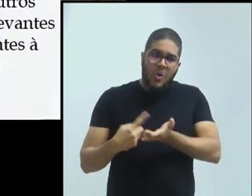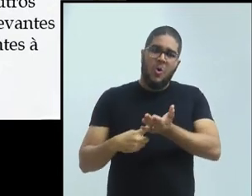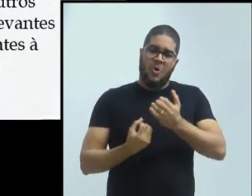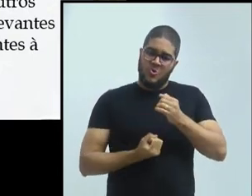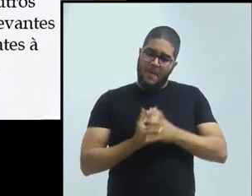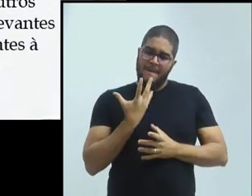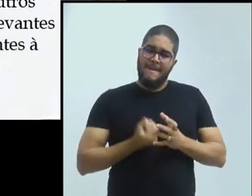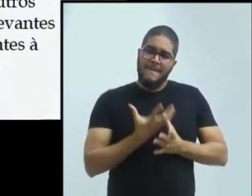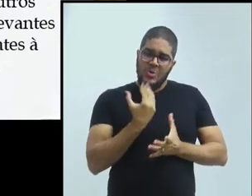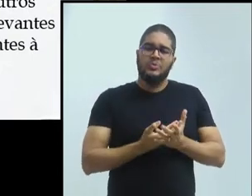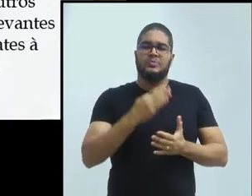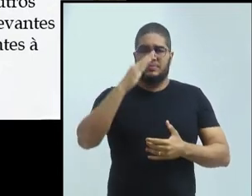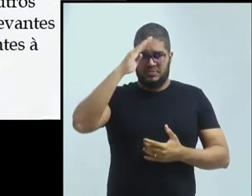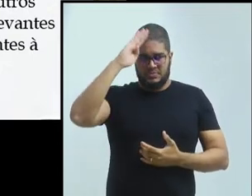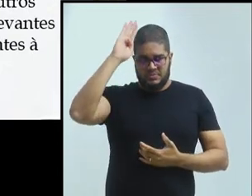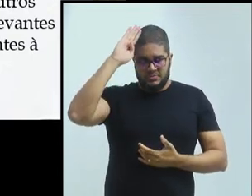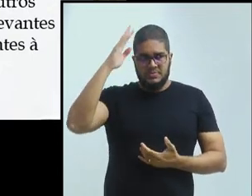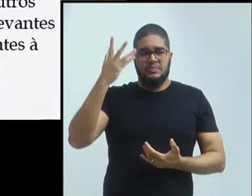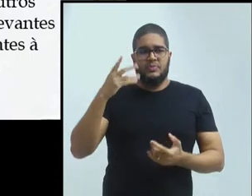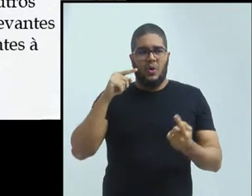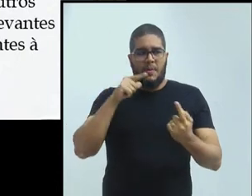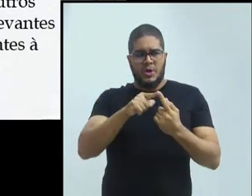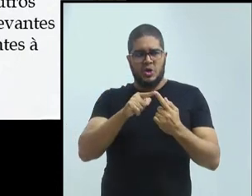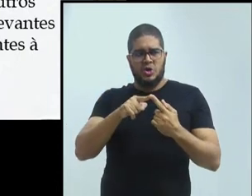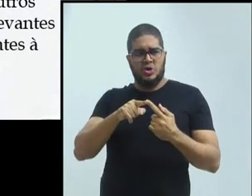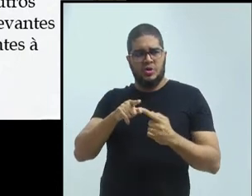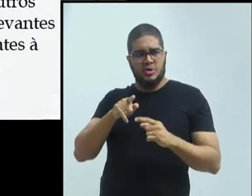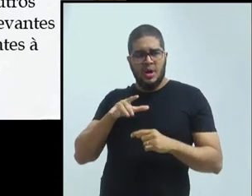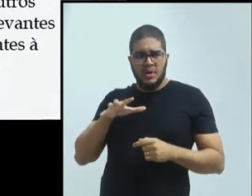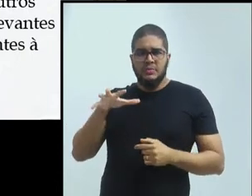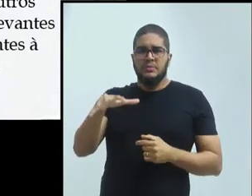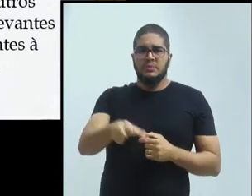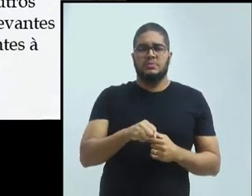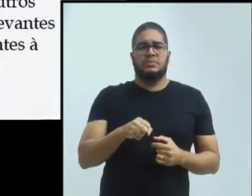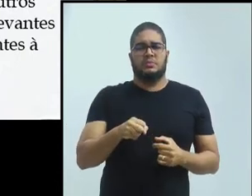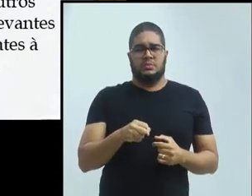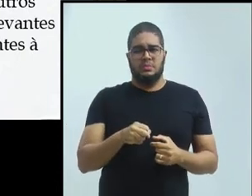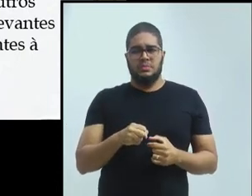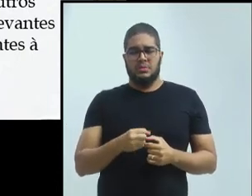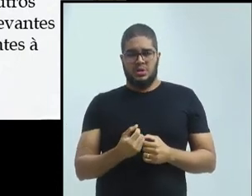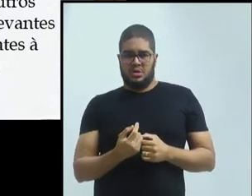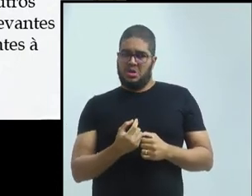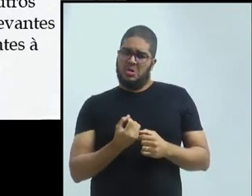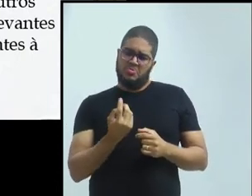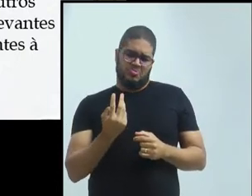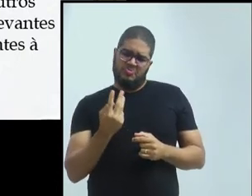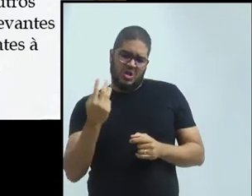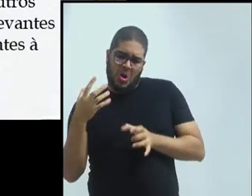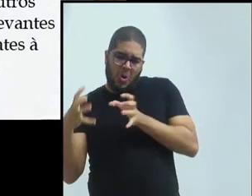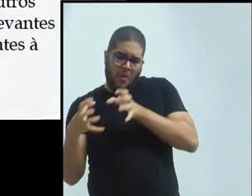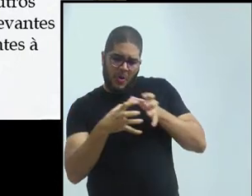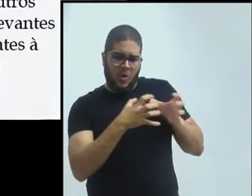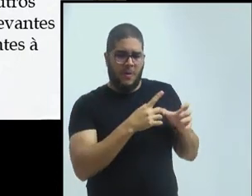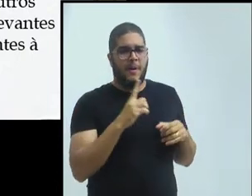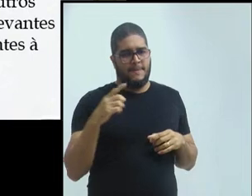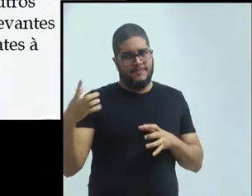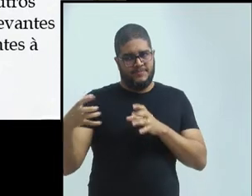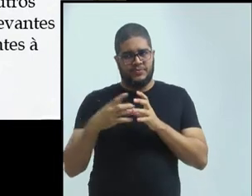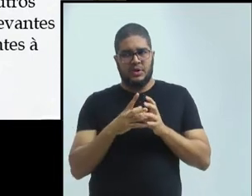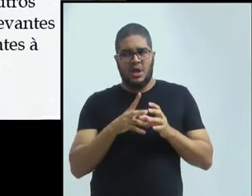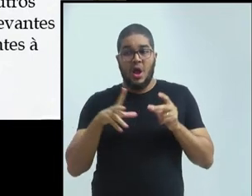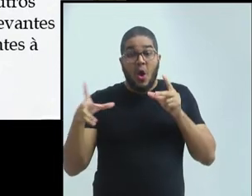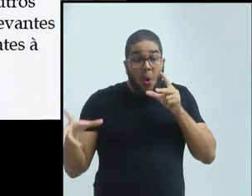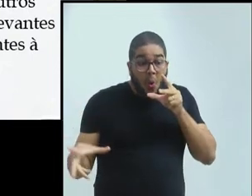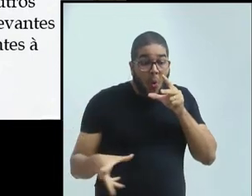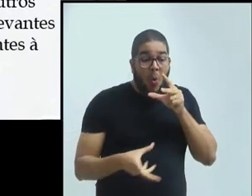que alcancem alguma dessas três categorias, ou as três. Contribuição com novas